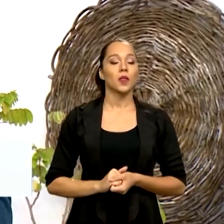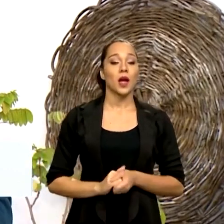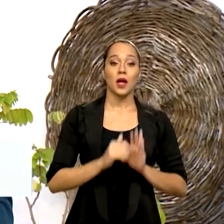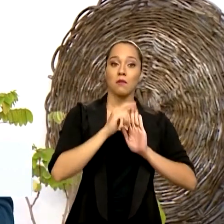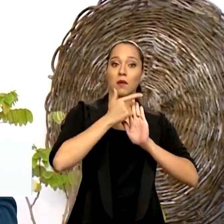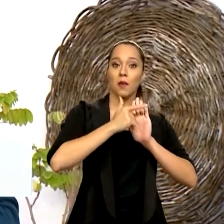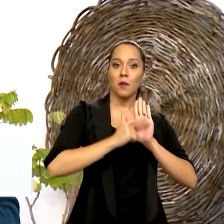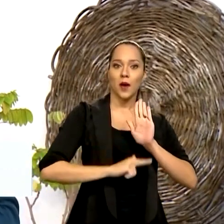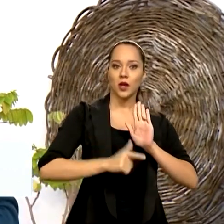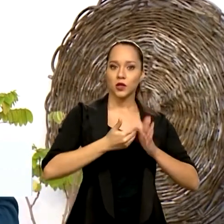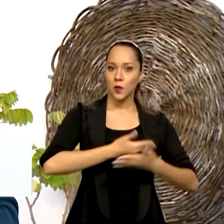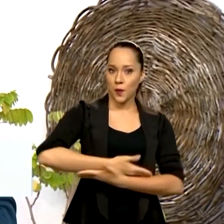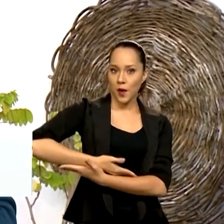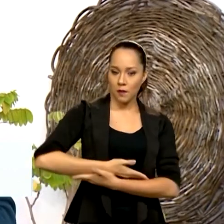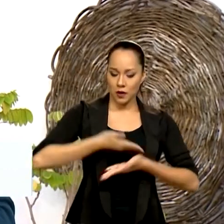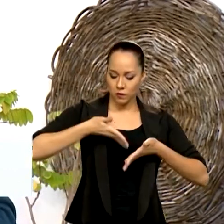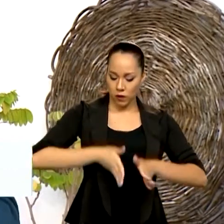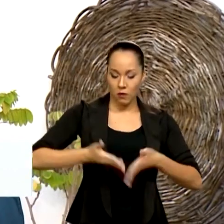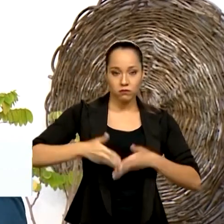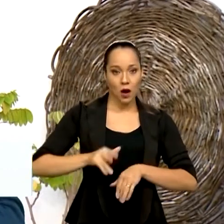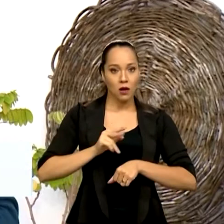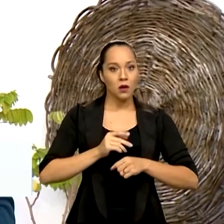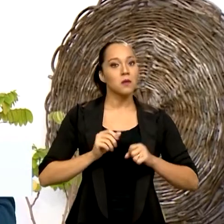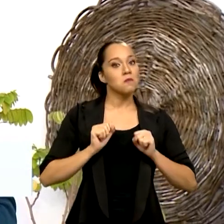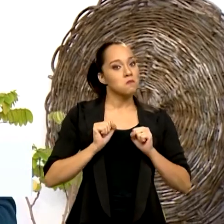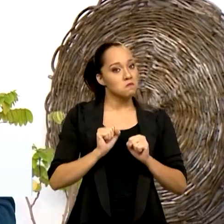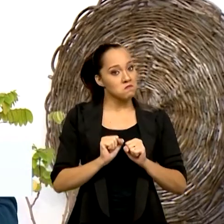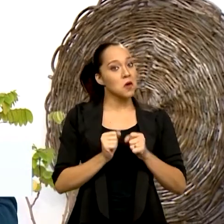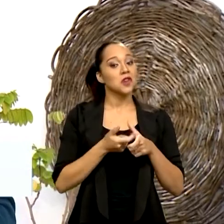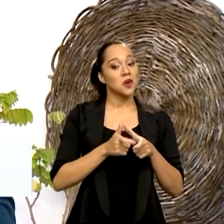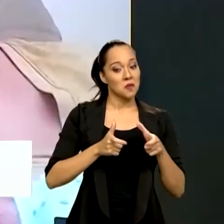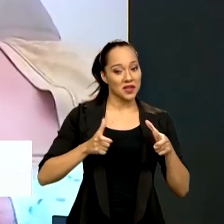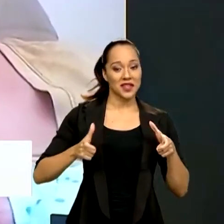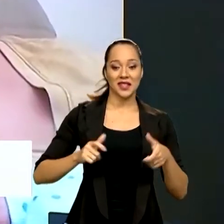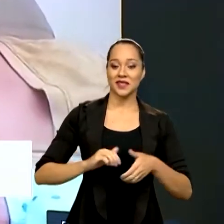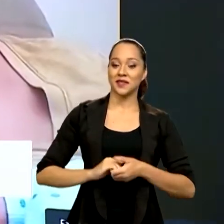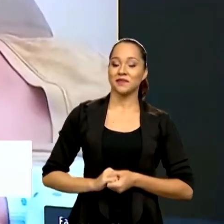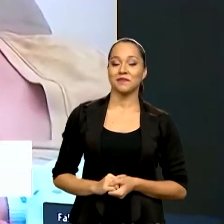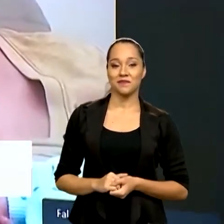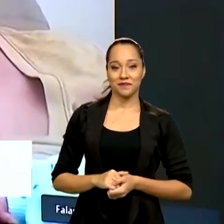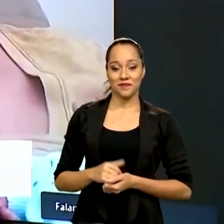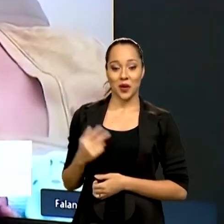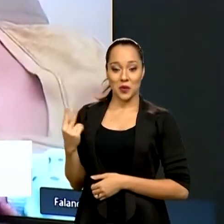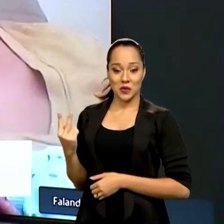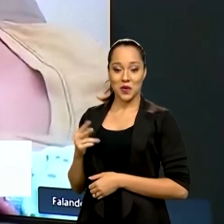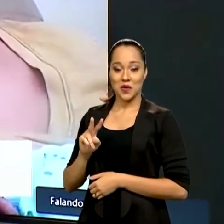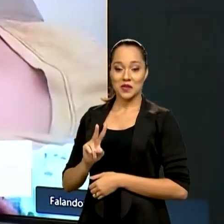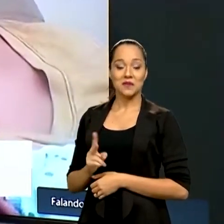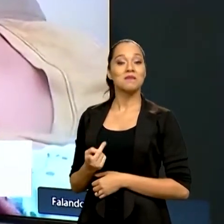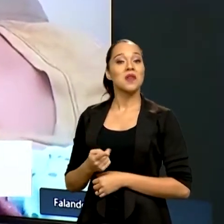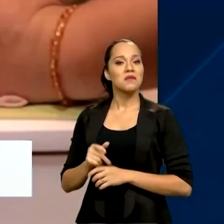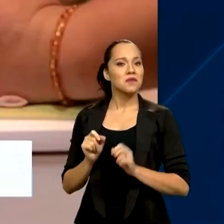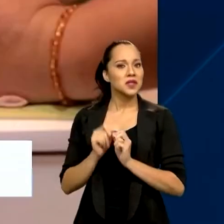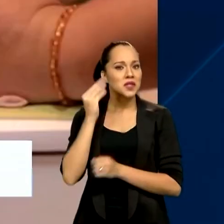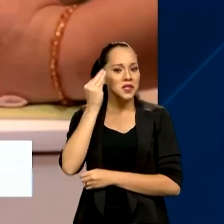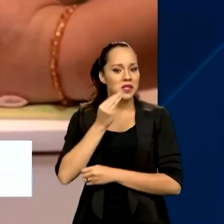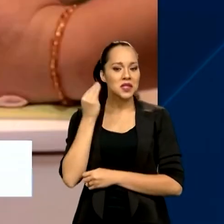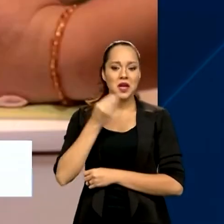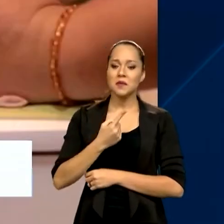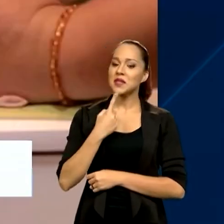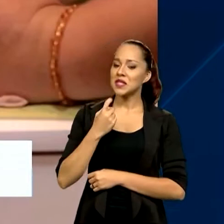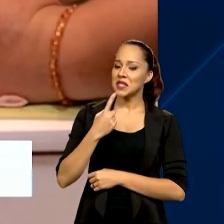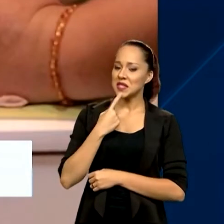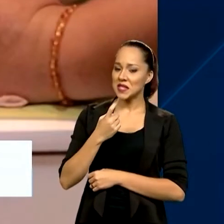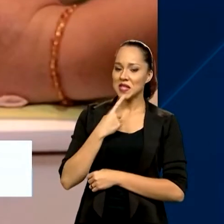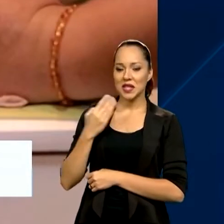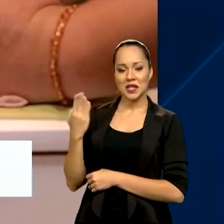de recém-nascidos imunizados está aumentando. Vitória e o marido resolveram fazer um exame de sangue